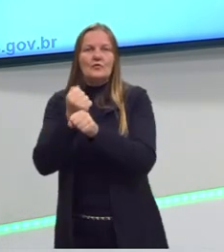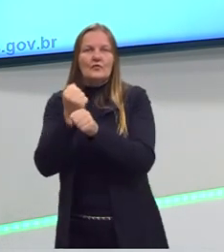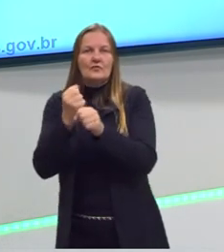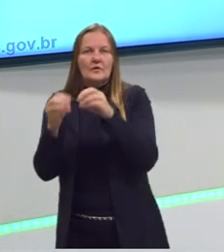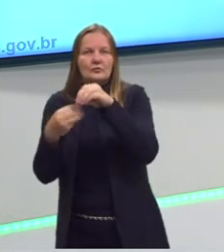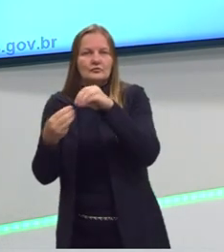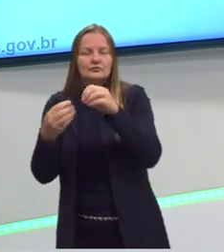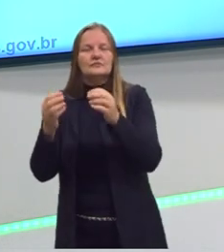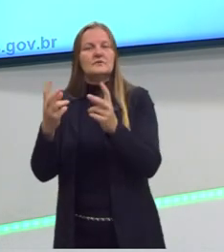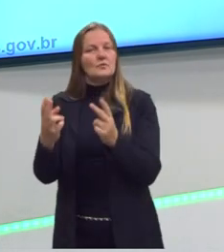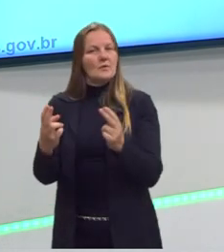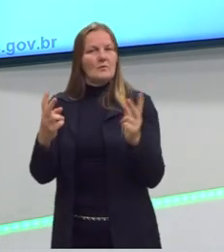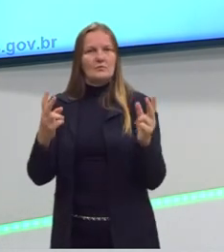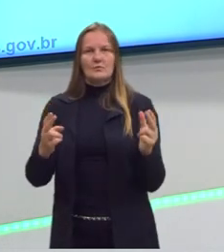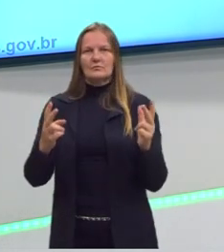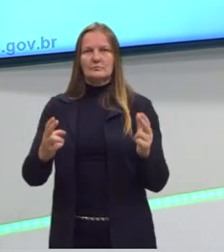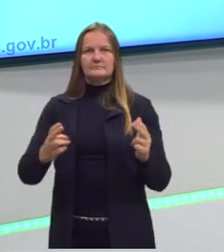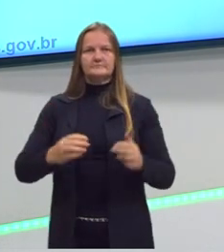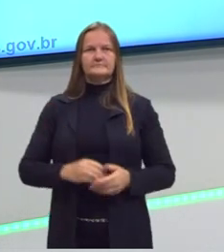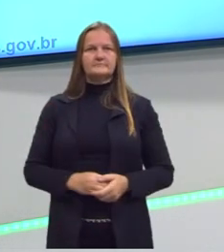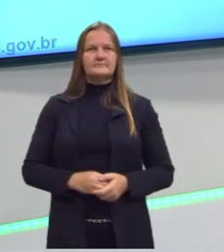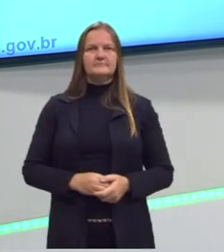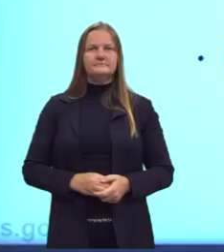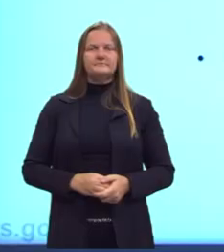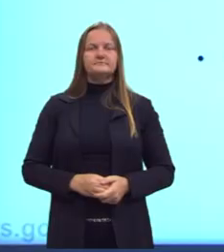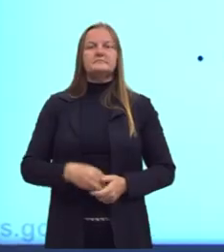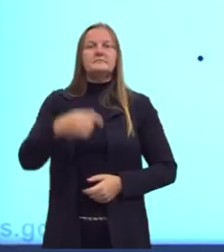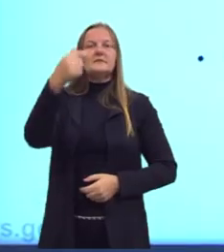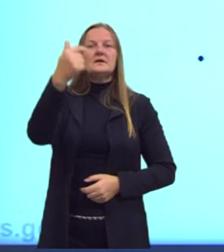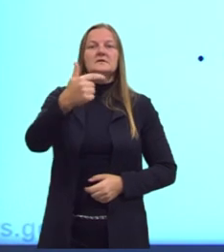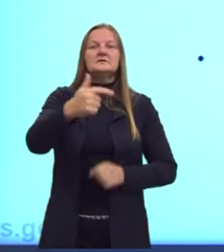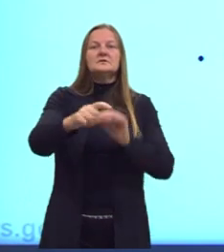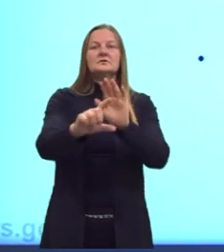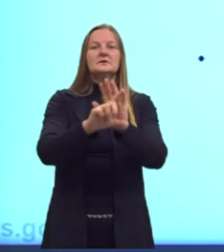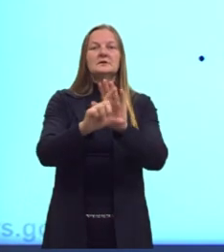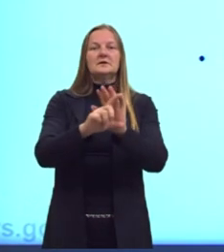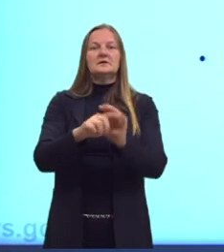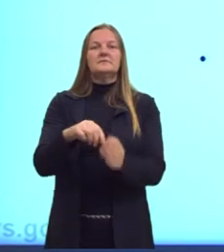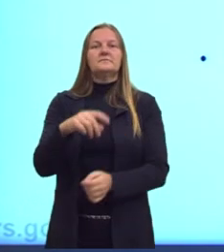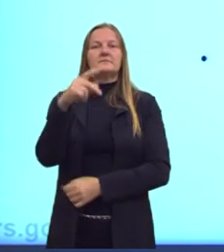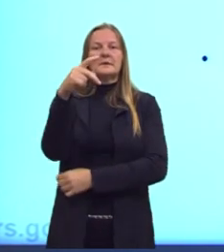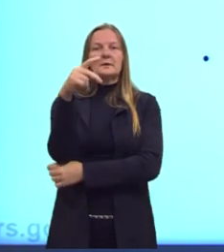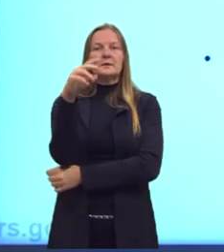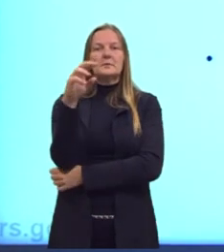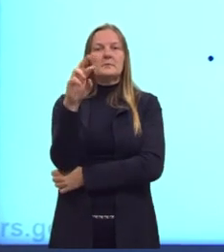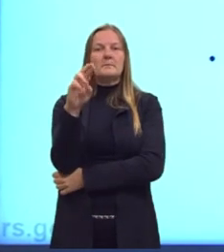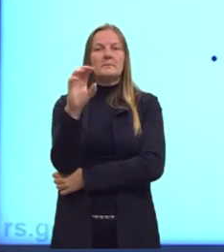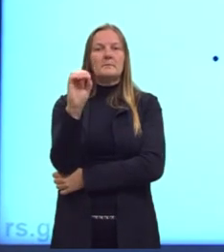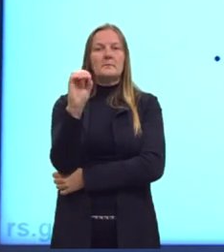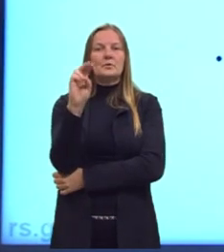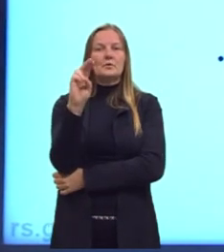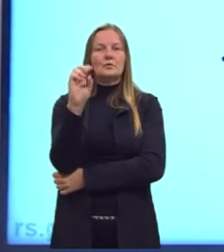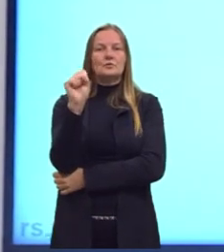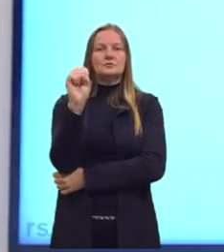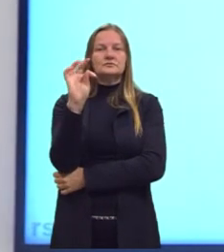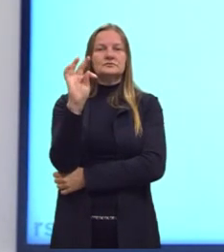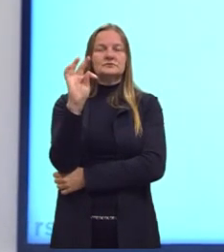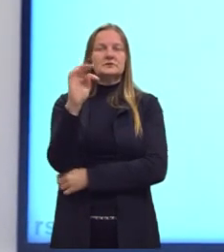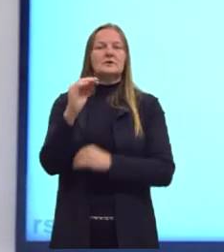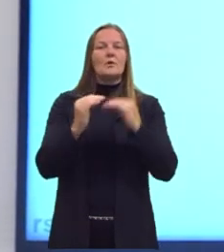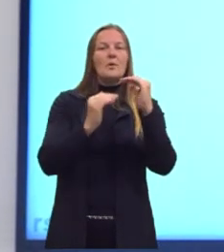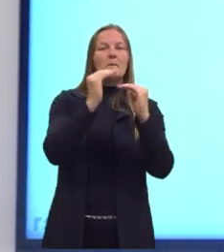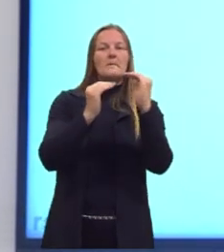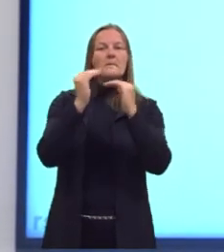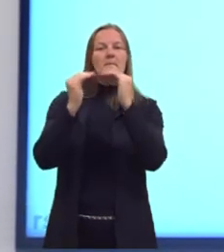produtos, tá? A segunda lei ponderal é a lei de Proust. O que seria essa lei? É a lei das proporções